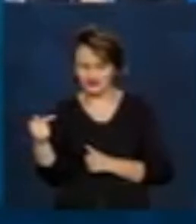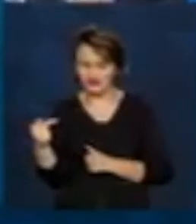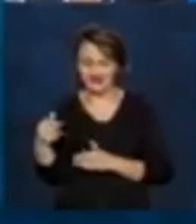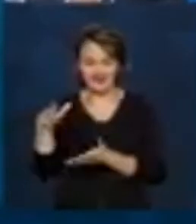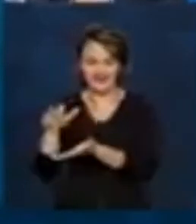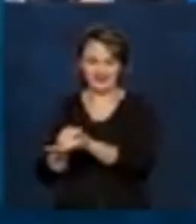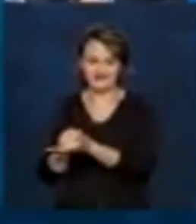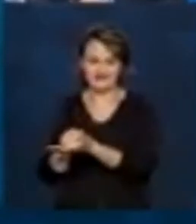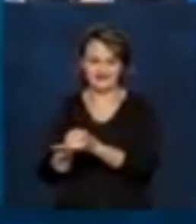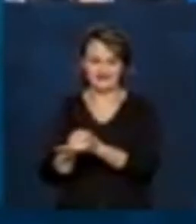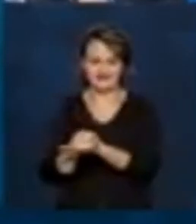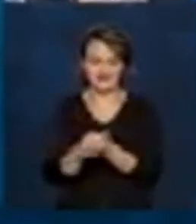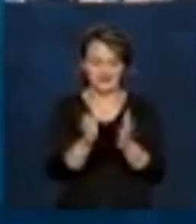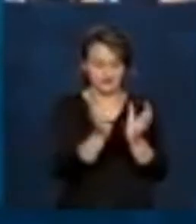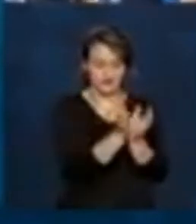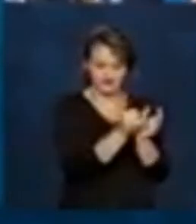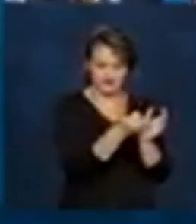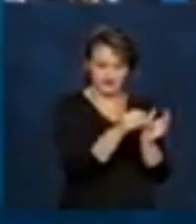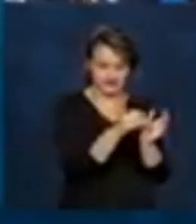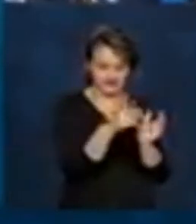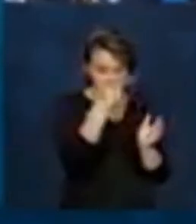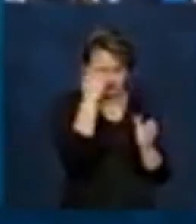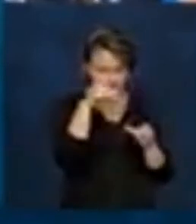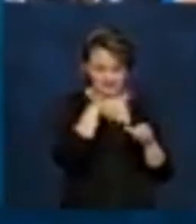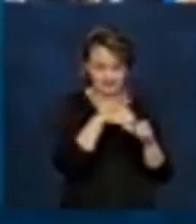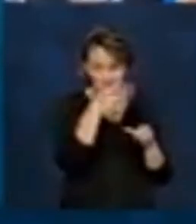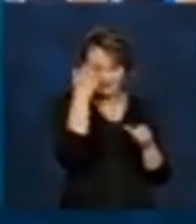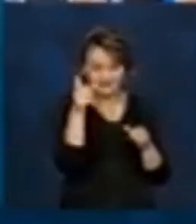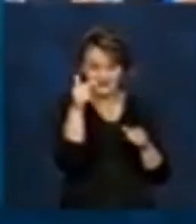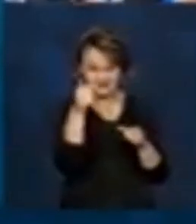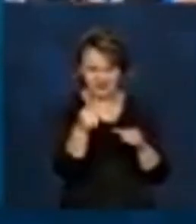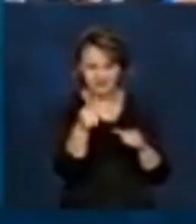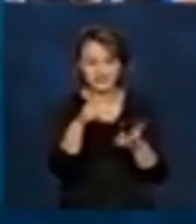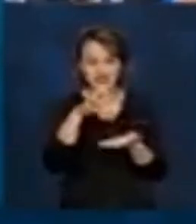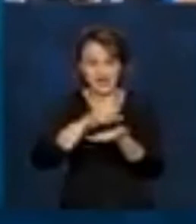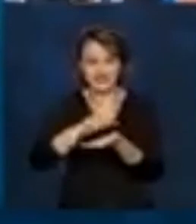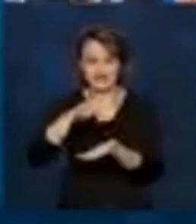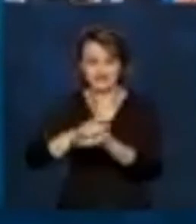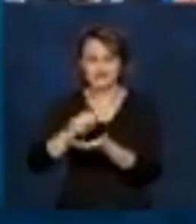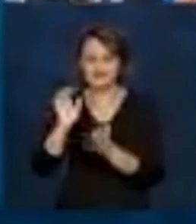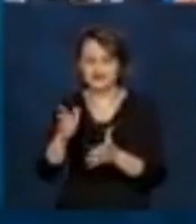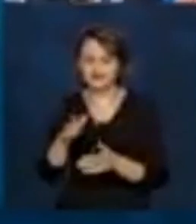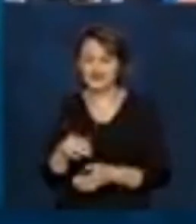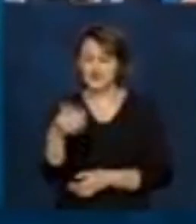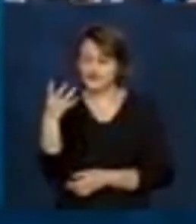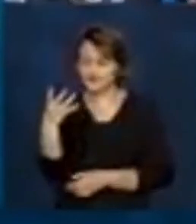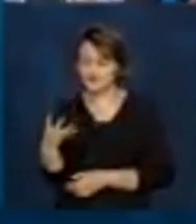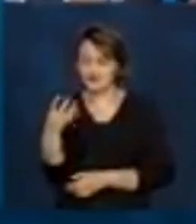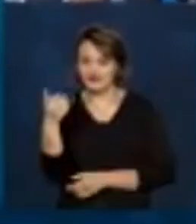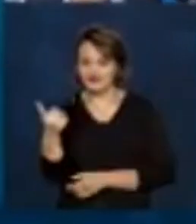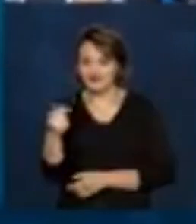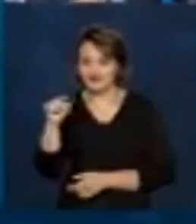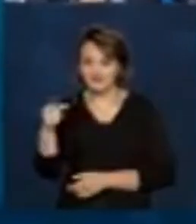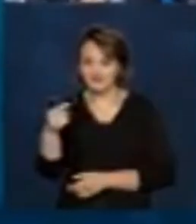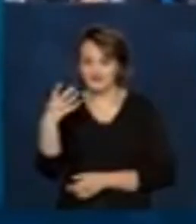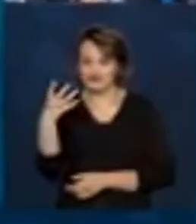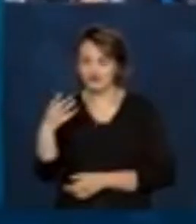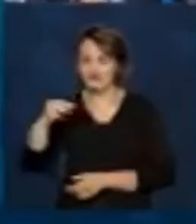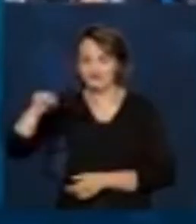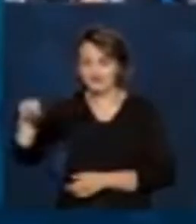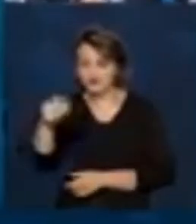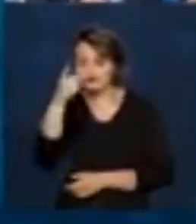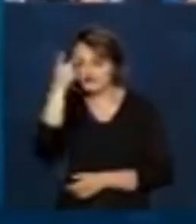Caixa Econômica Federal, do governo brasileiro, para receber o benefício, e 41,4 milhões foram